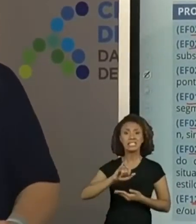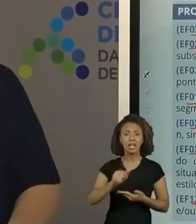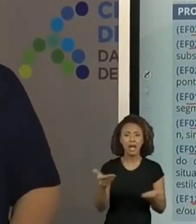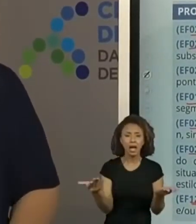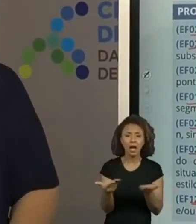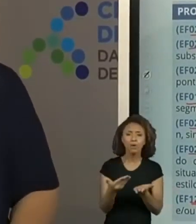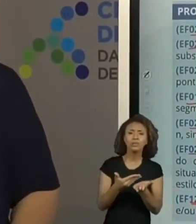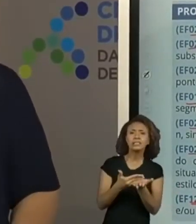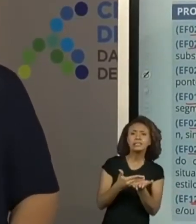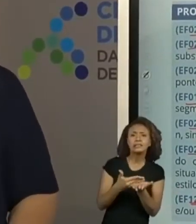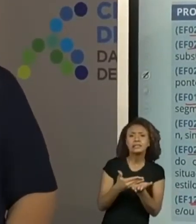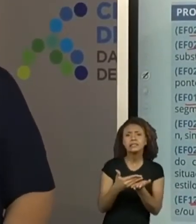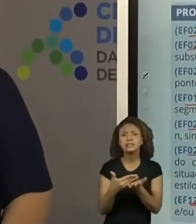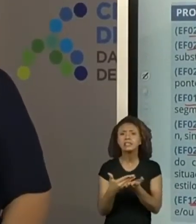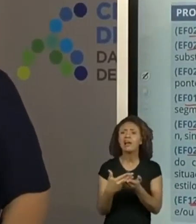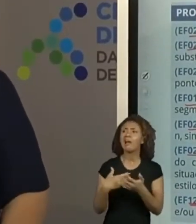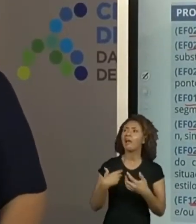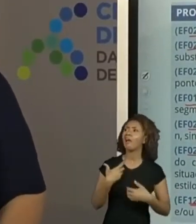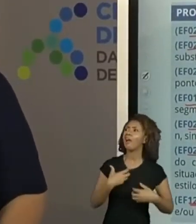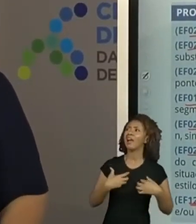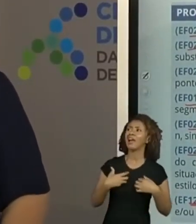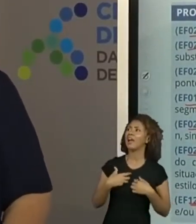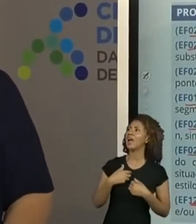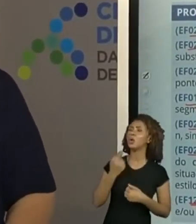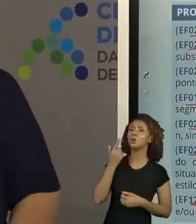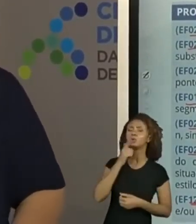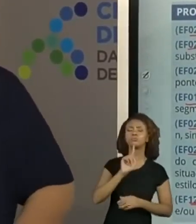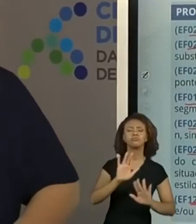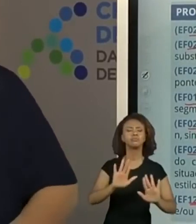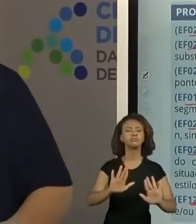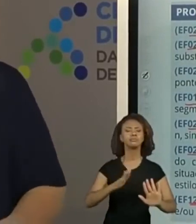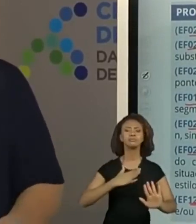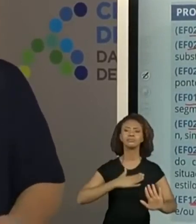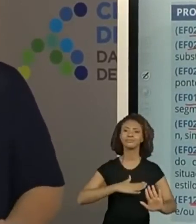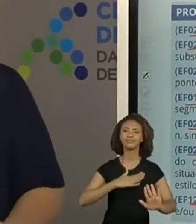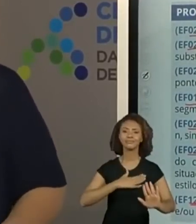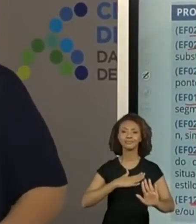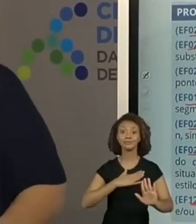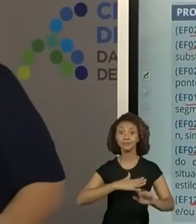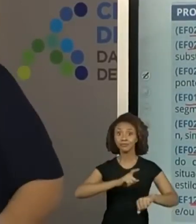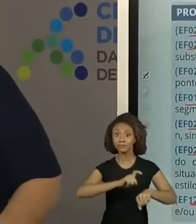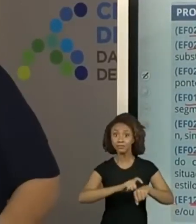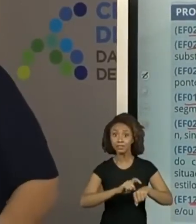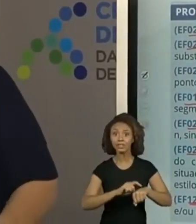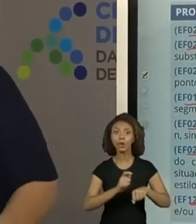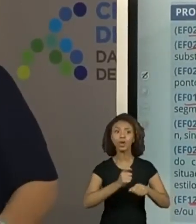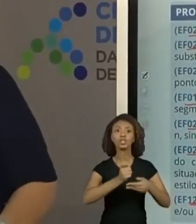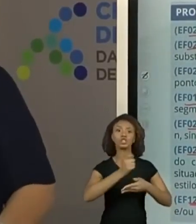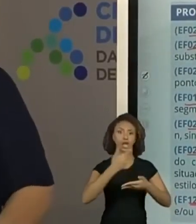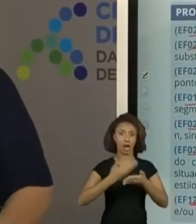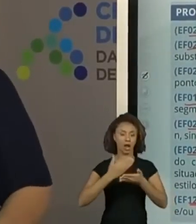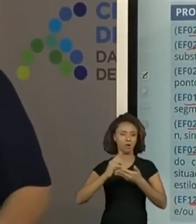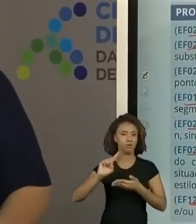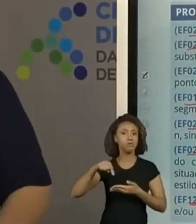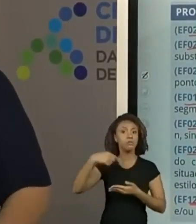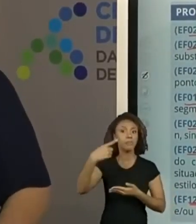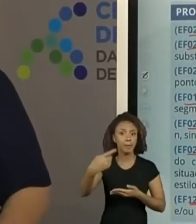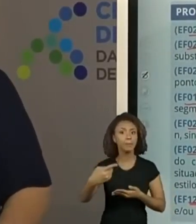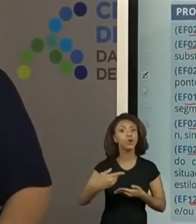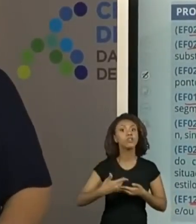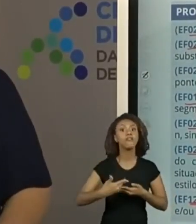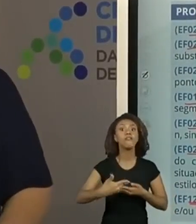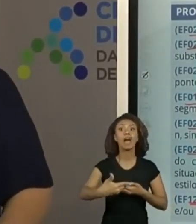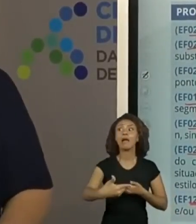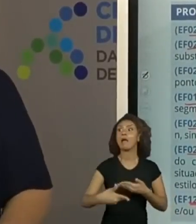aprender, não fique angustiado que ainda não aconteceu. Não precisa, quando a gente escrever, que vai ser em uma outra aula, ter essa